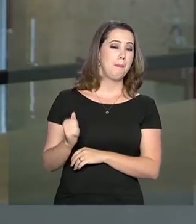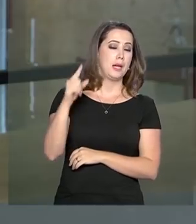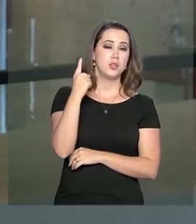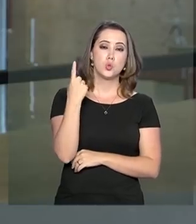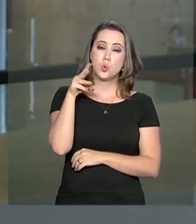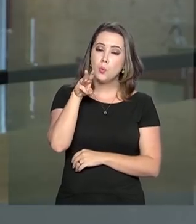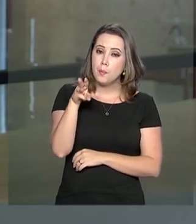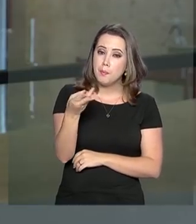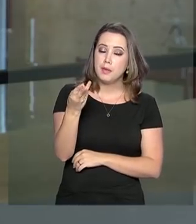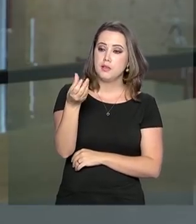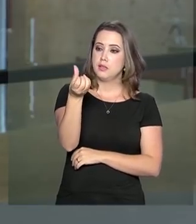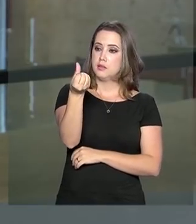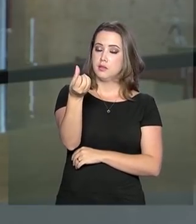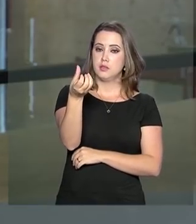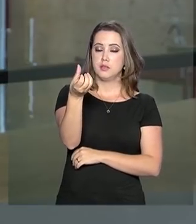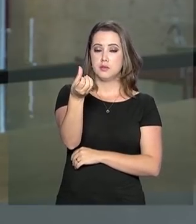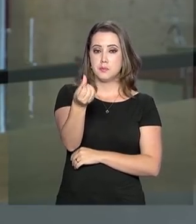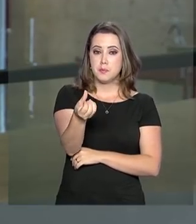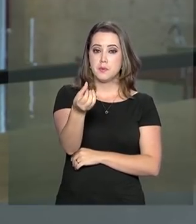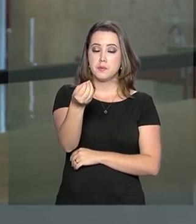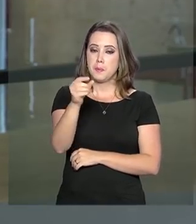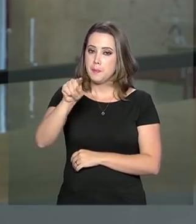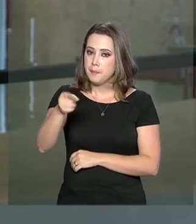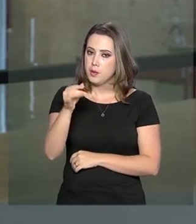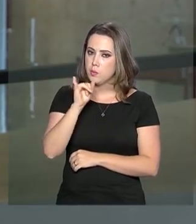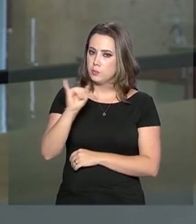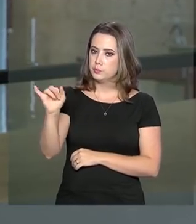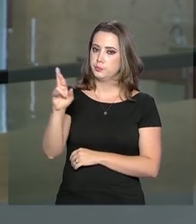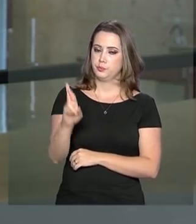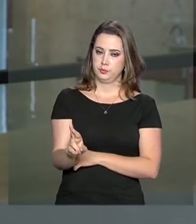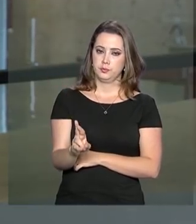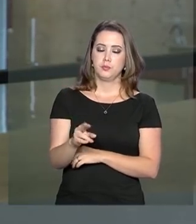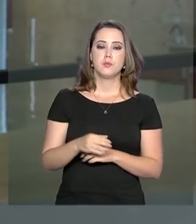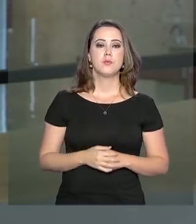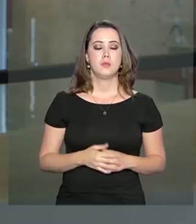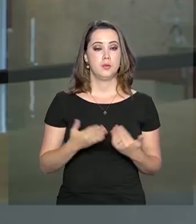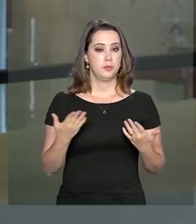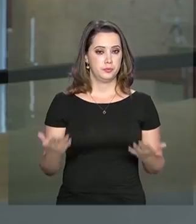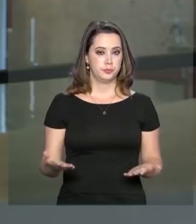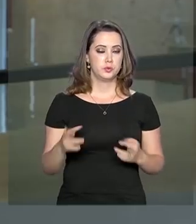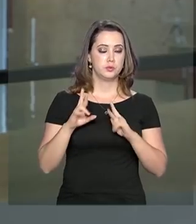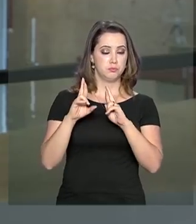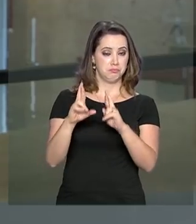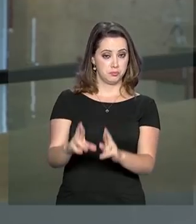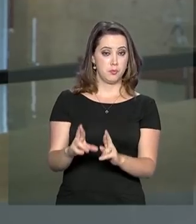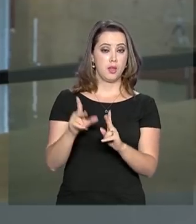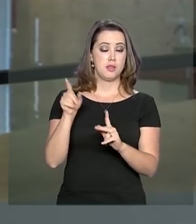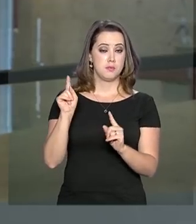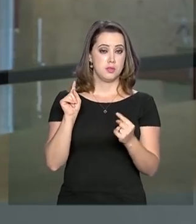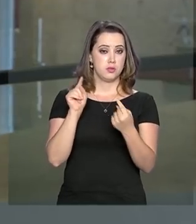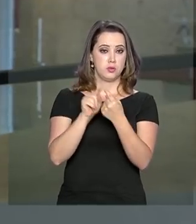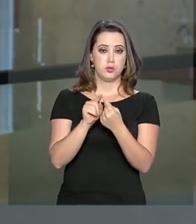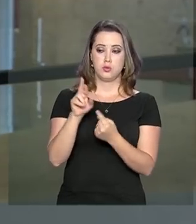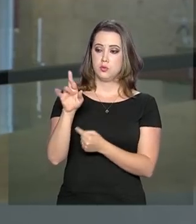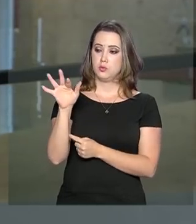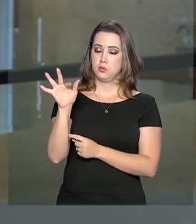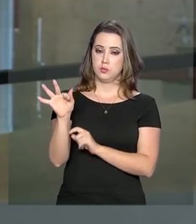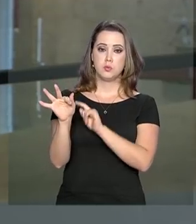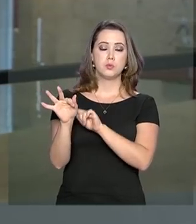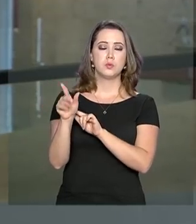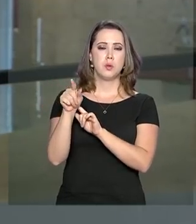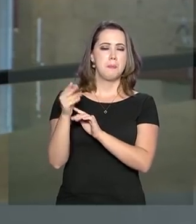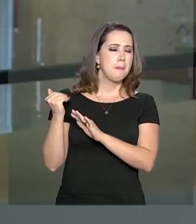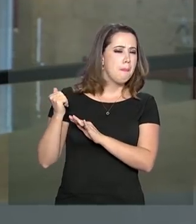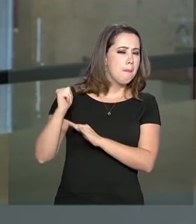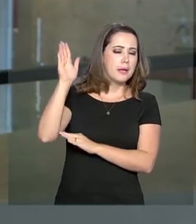,6 milhão de declarações do Imposto de Renda. A expectativa, de acordo com a Receita Federal, é